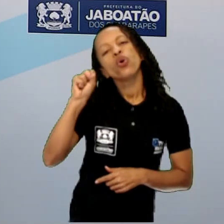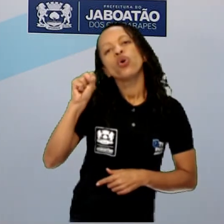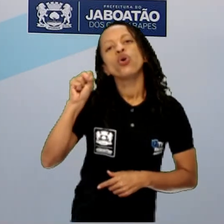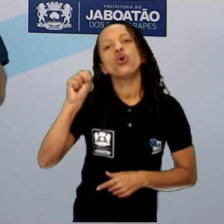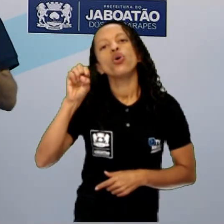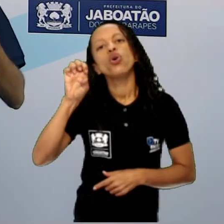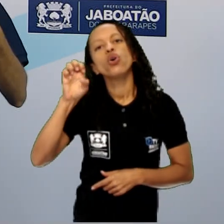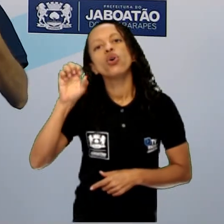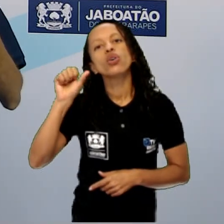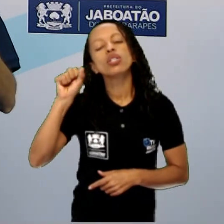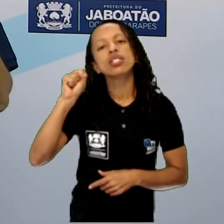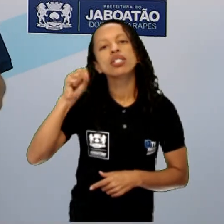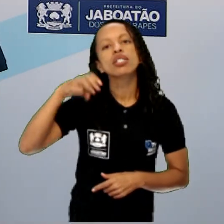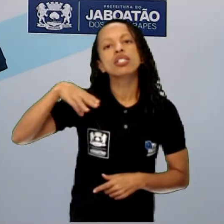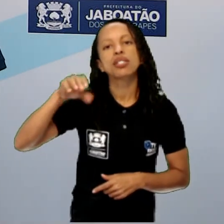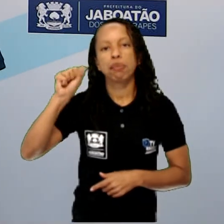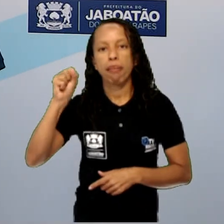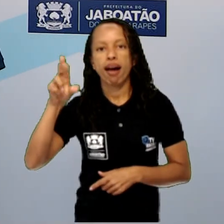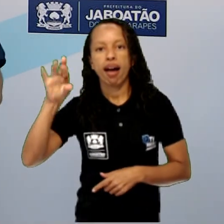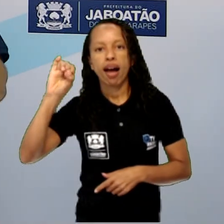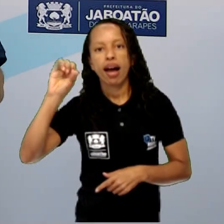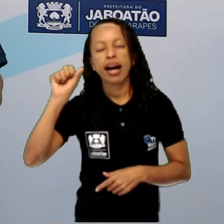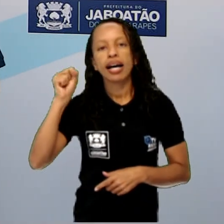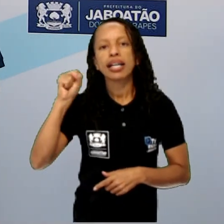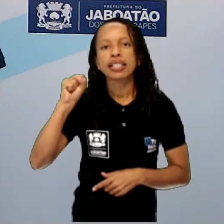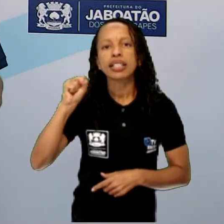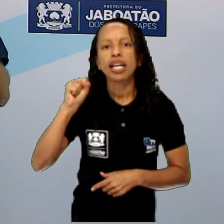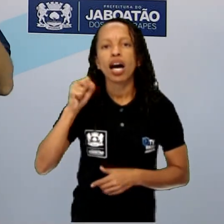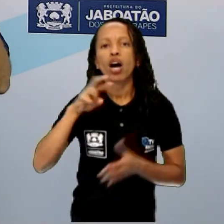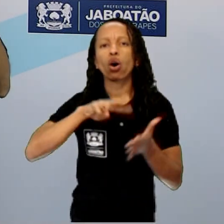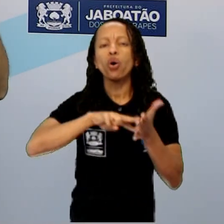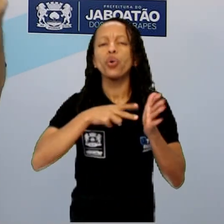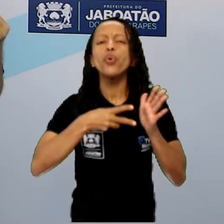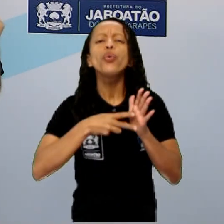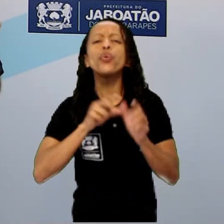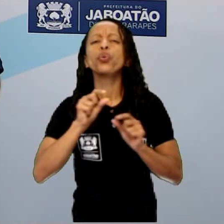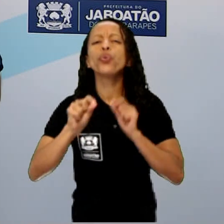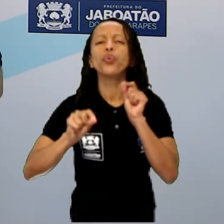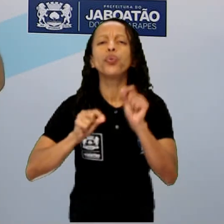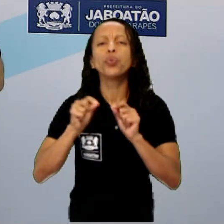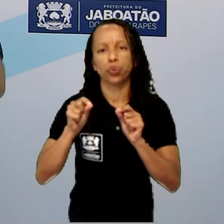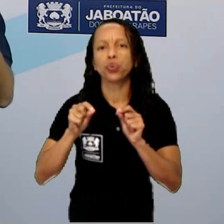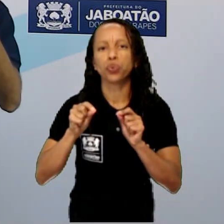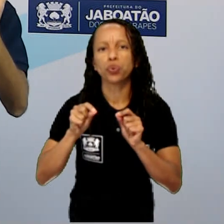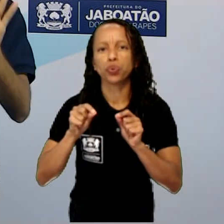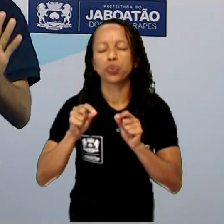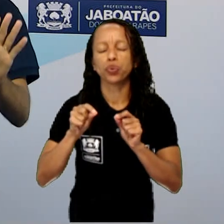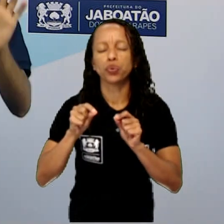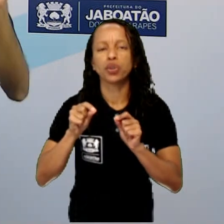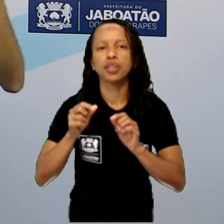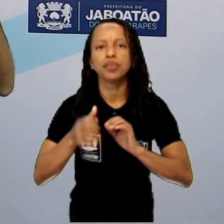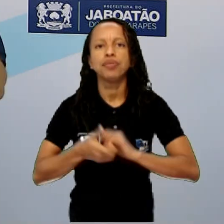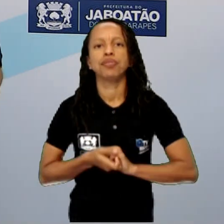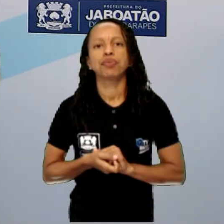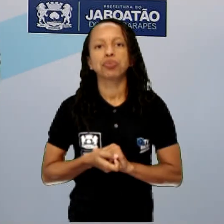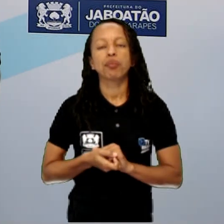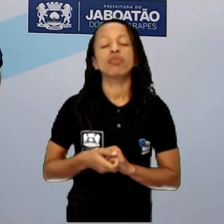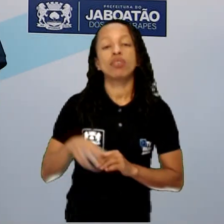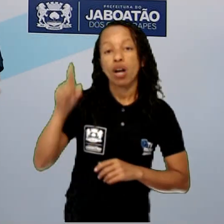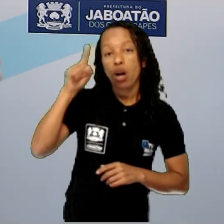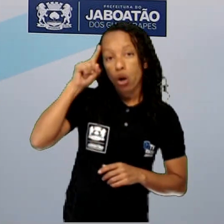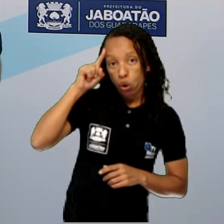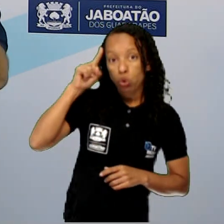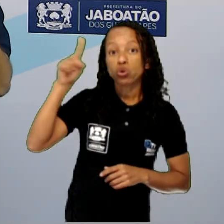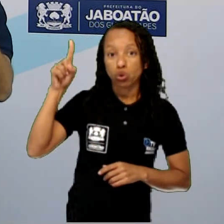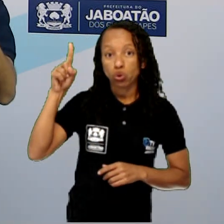significa seis Marias? Vou te explicar agora o que é seis Marias. É justamente isso, ó, é quando o donatário,